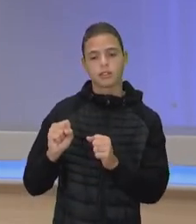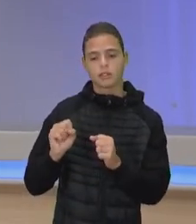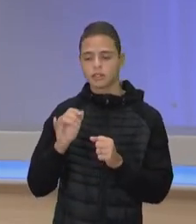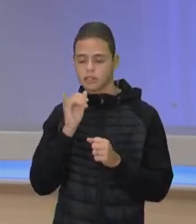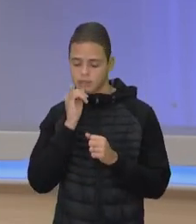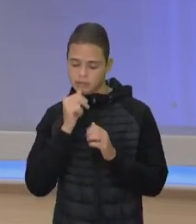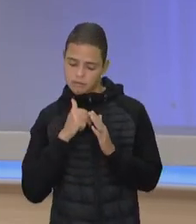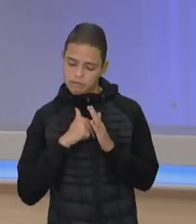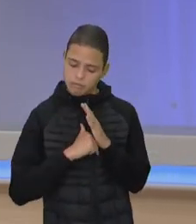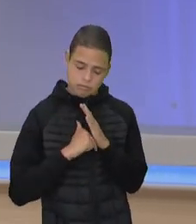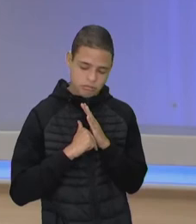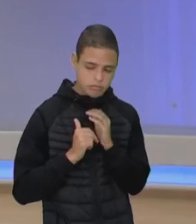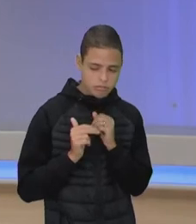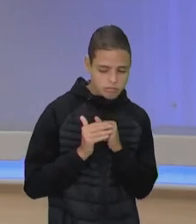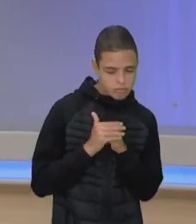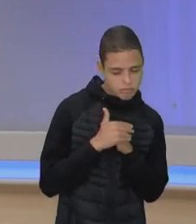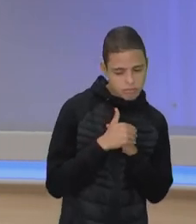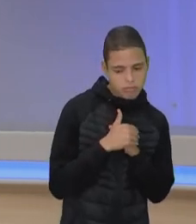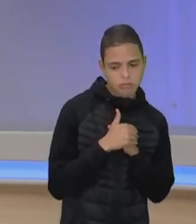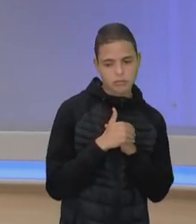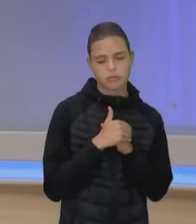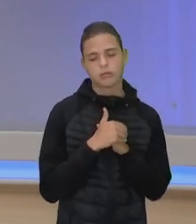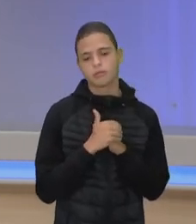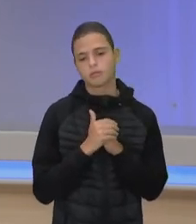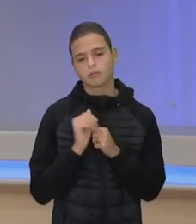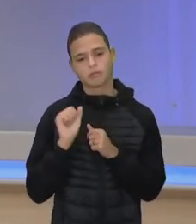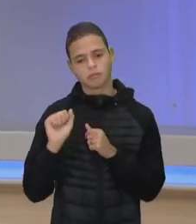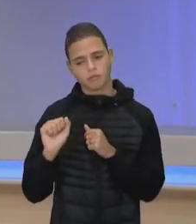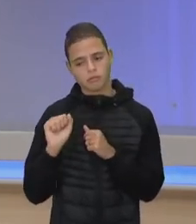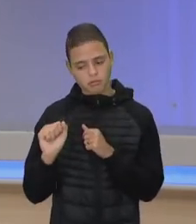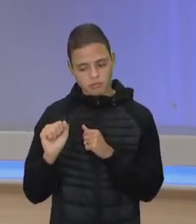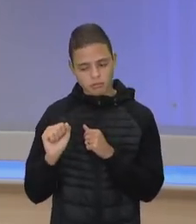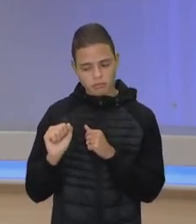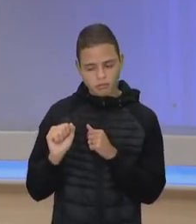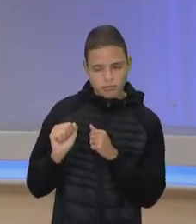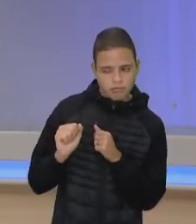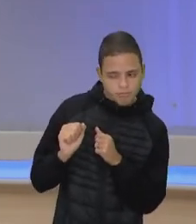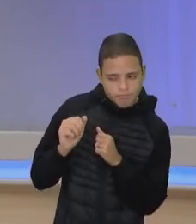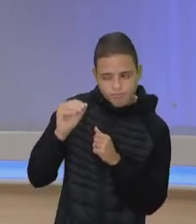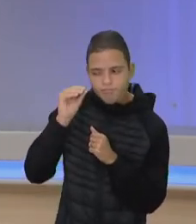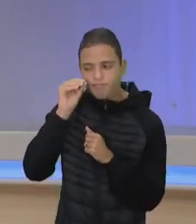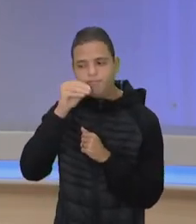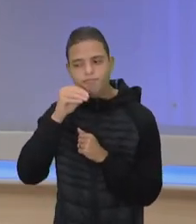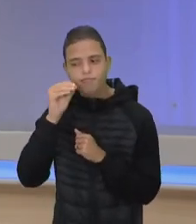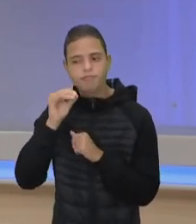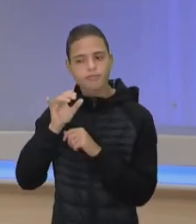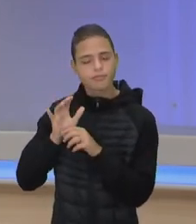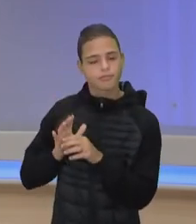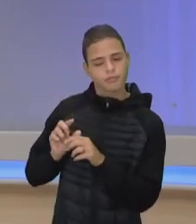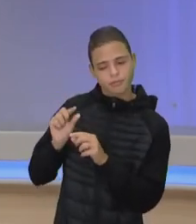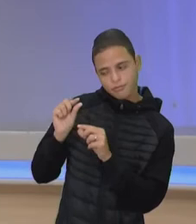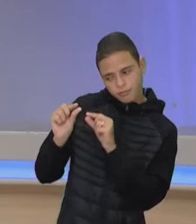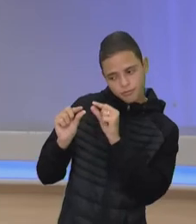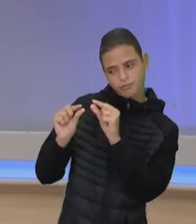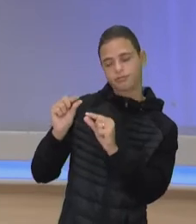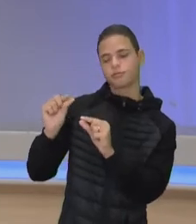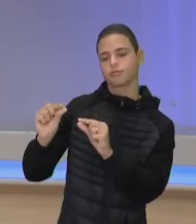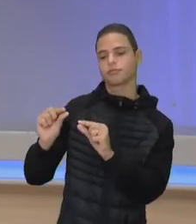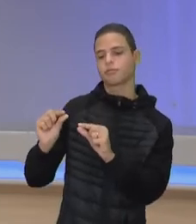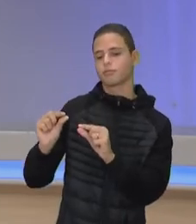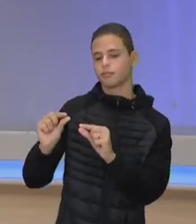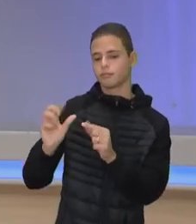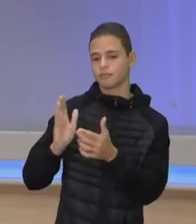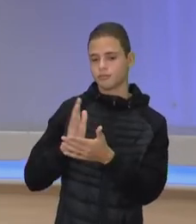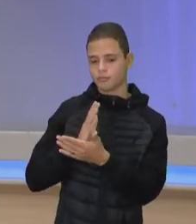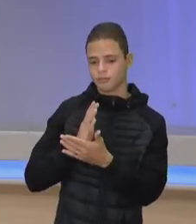discreta. O racismo, ele pode ser sutil também, né? Aliás, é um mecanismo muito eficiente esse